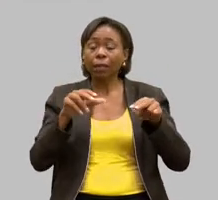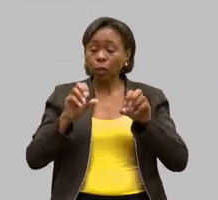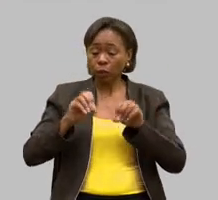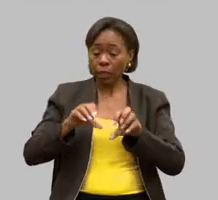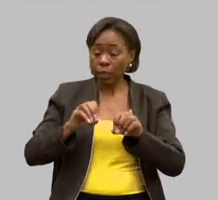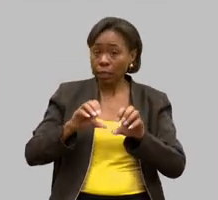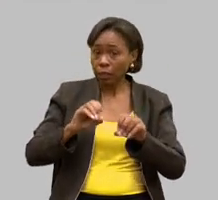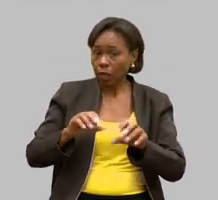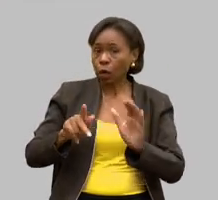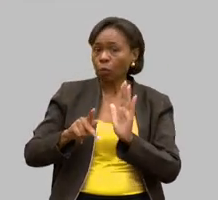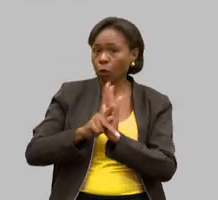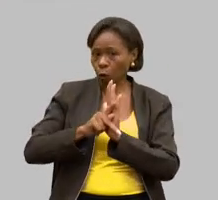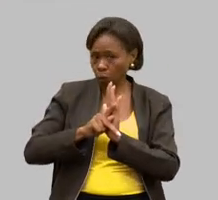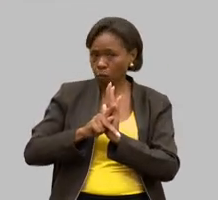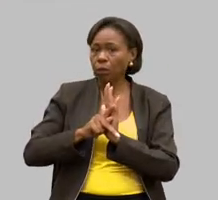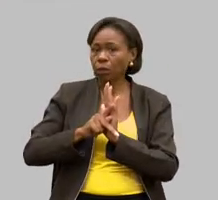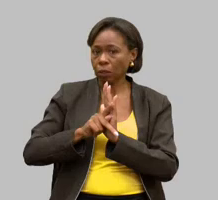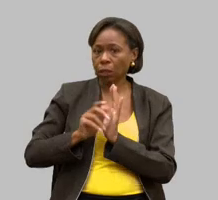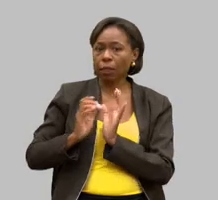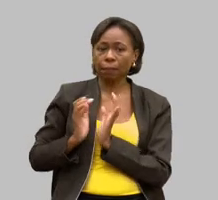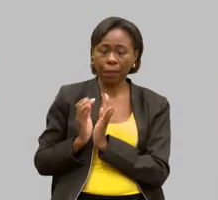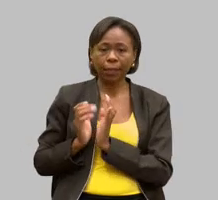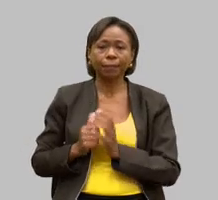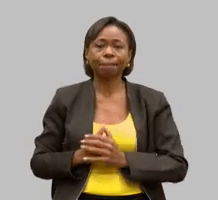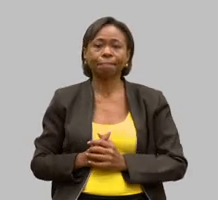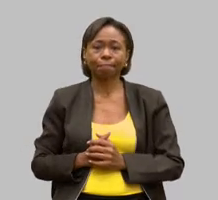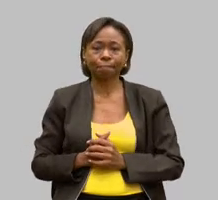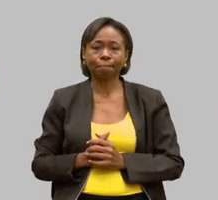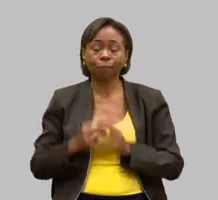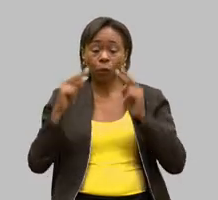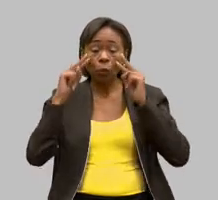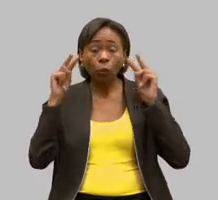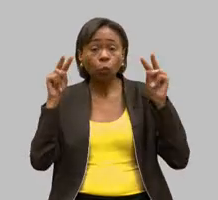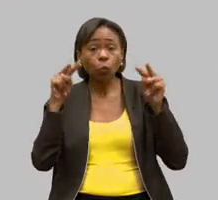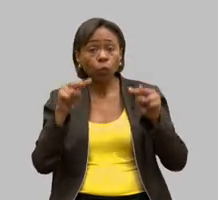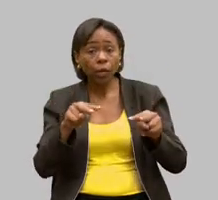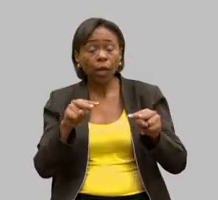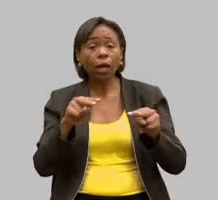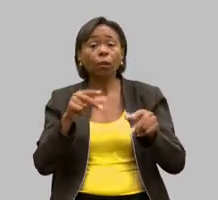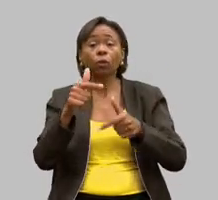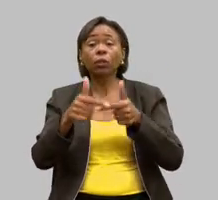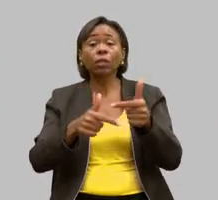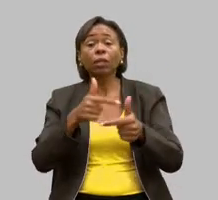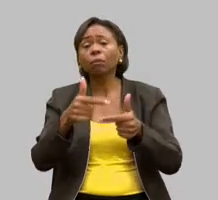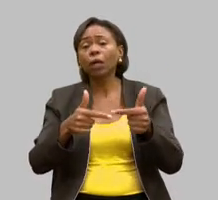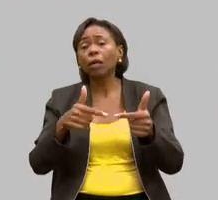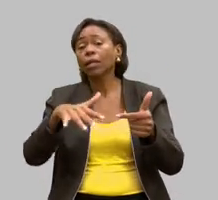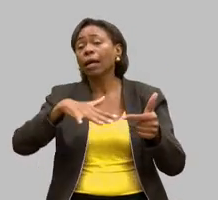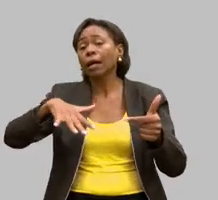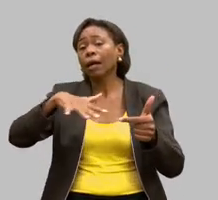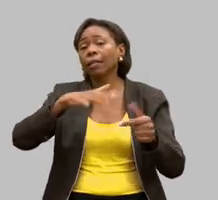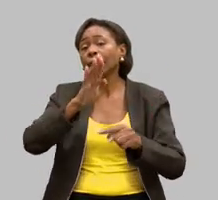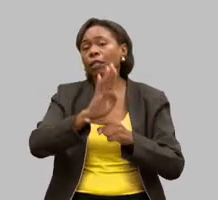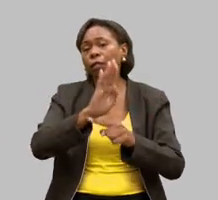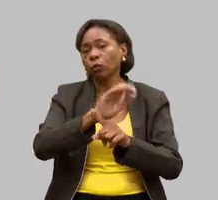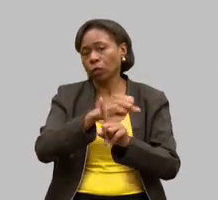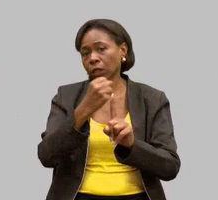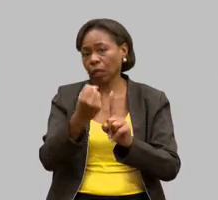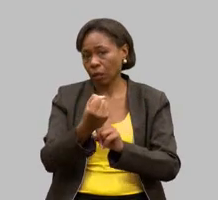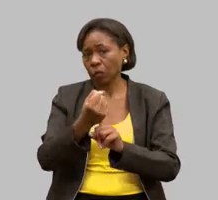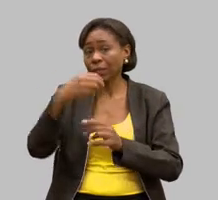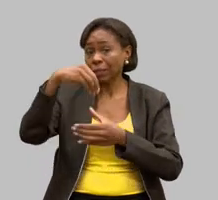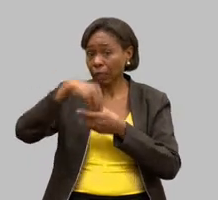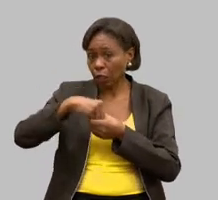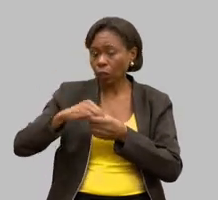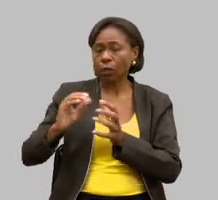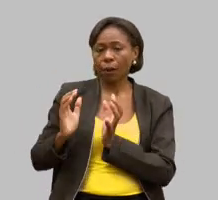olhar ter esse olhar pelo trabalho da assistência social das APAIs e